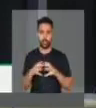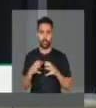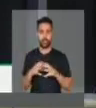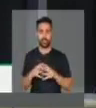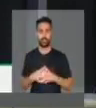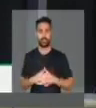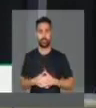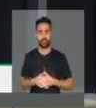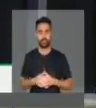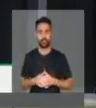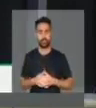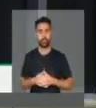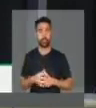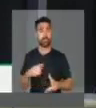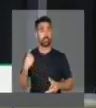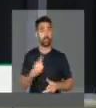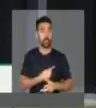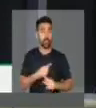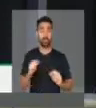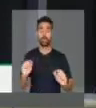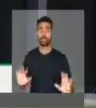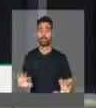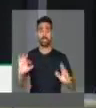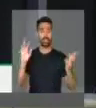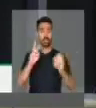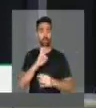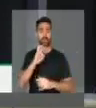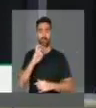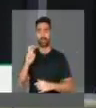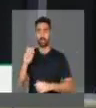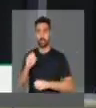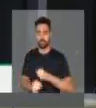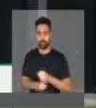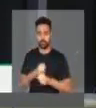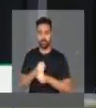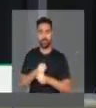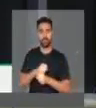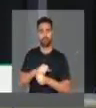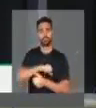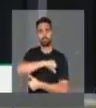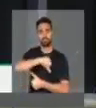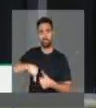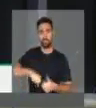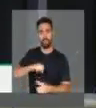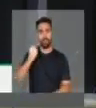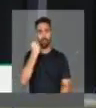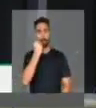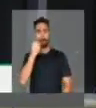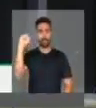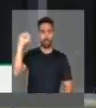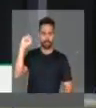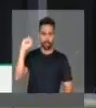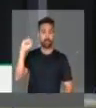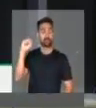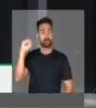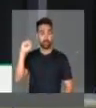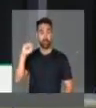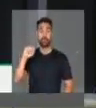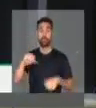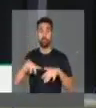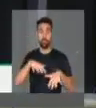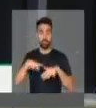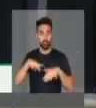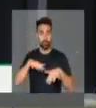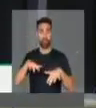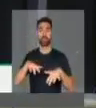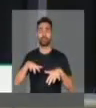nesta casa. Nós estamos celebrando os 500 anos da reforma protestante, movimento reformista